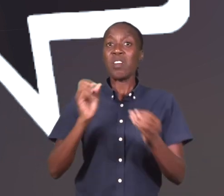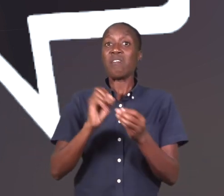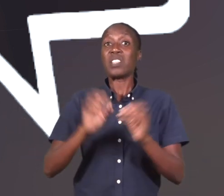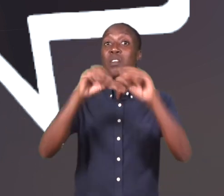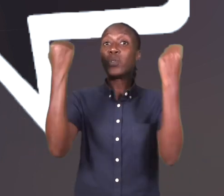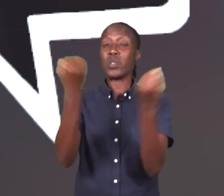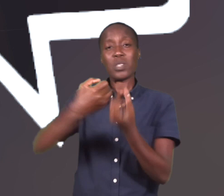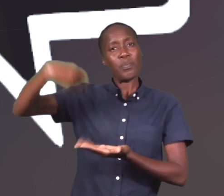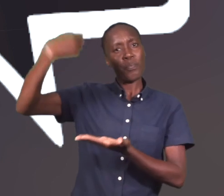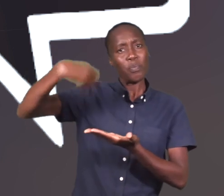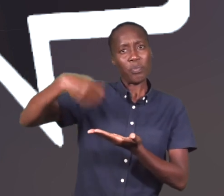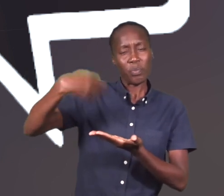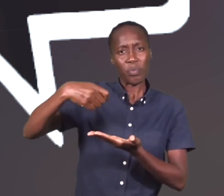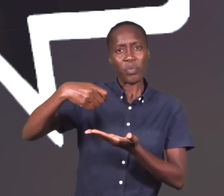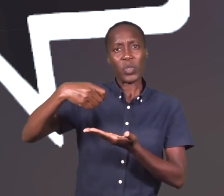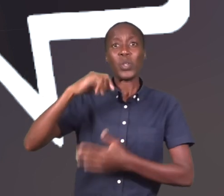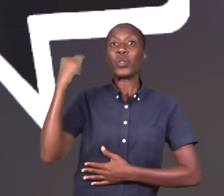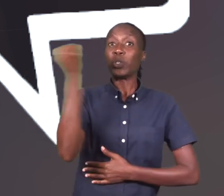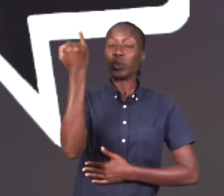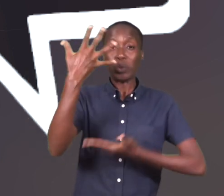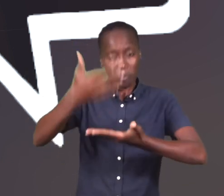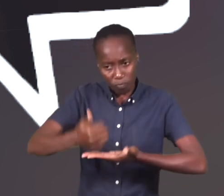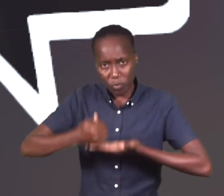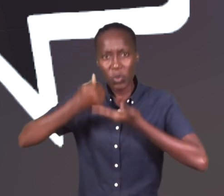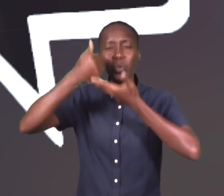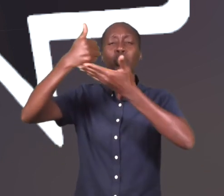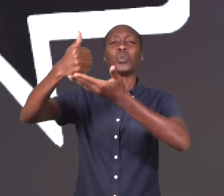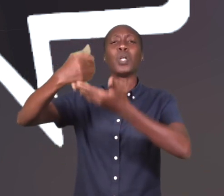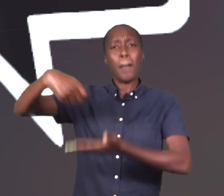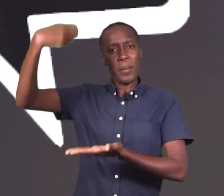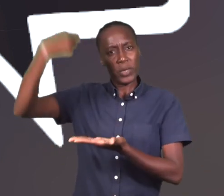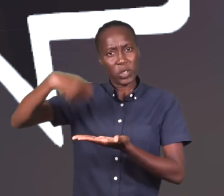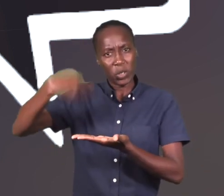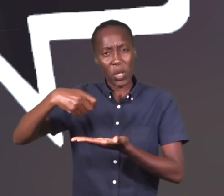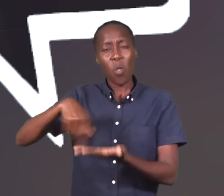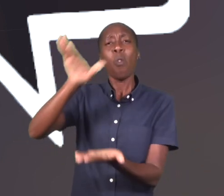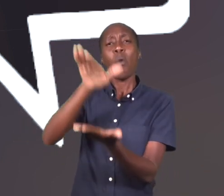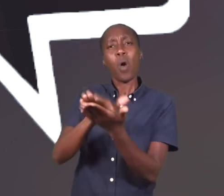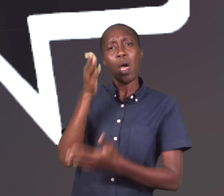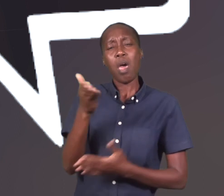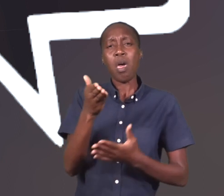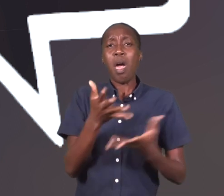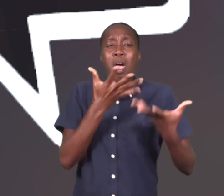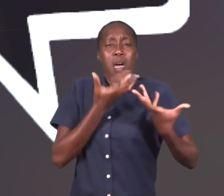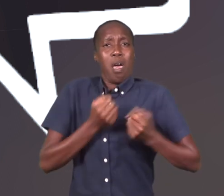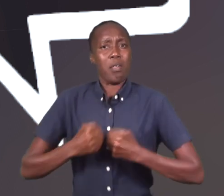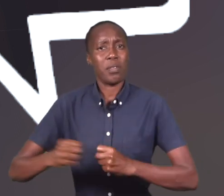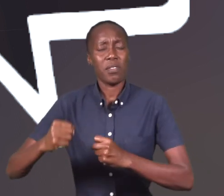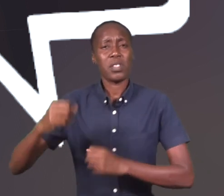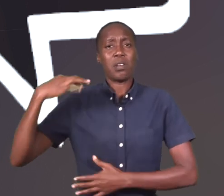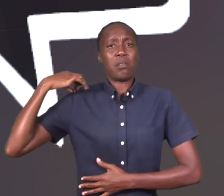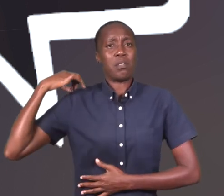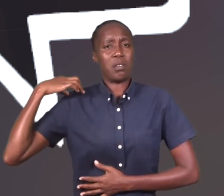Direitos Humanos Ordem dos Advogados Instituto de Patrocínio e Assistência Jurídica